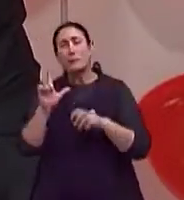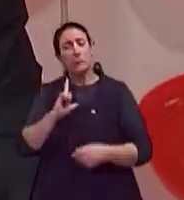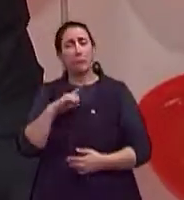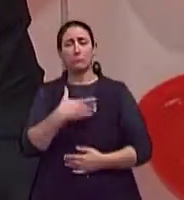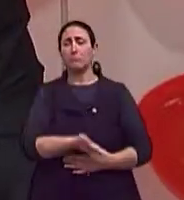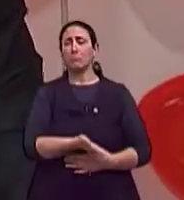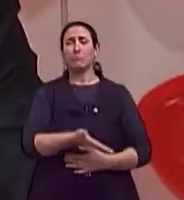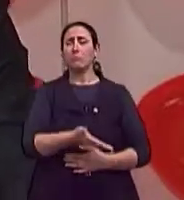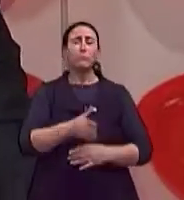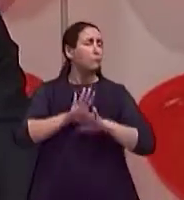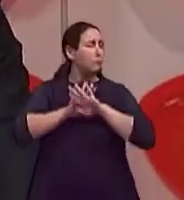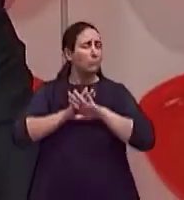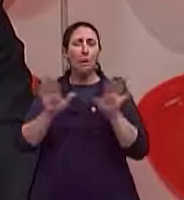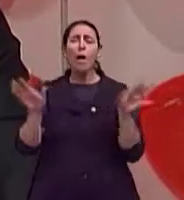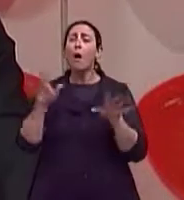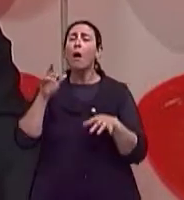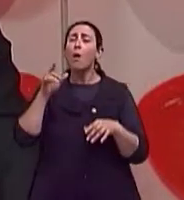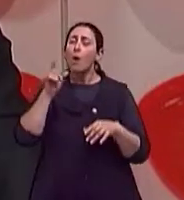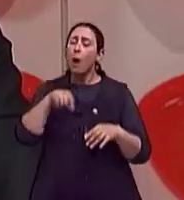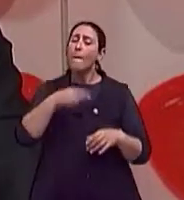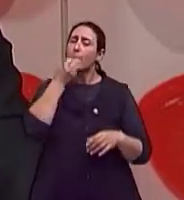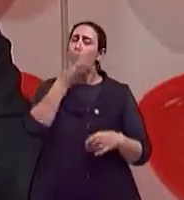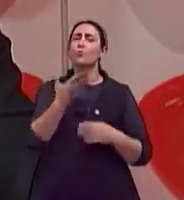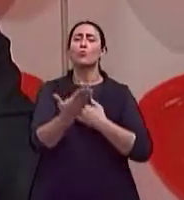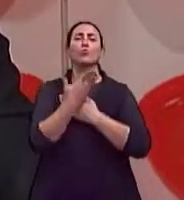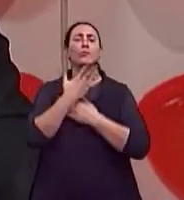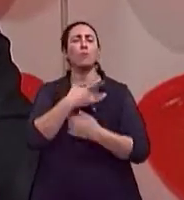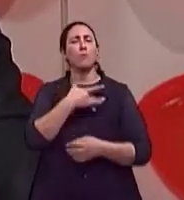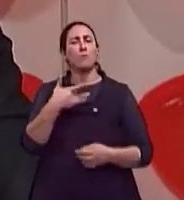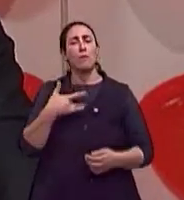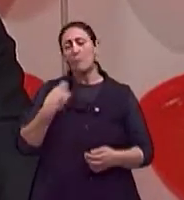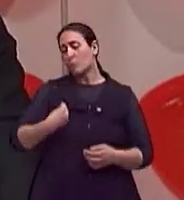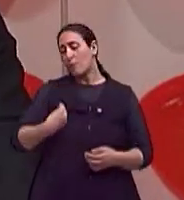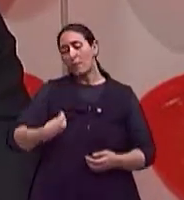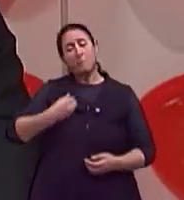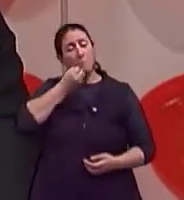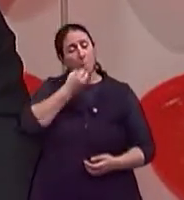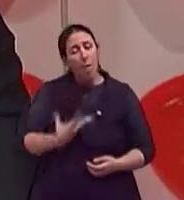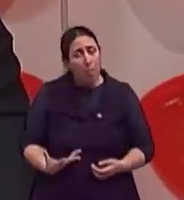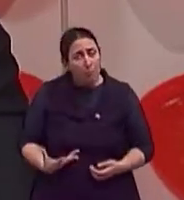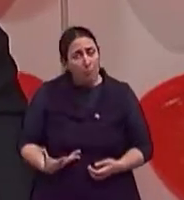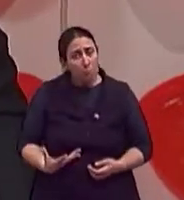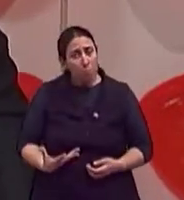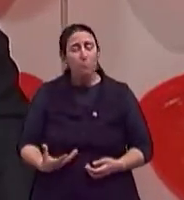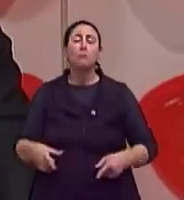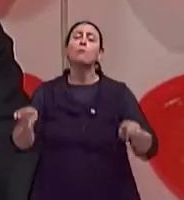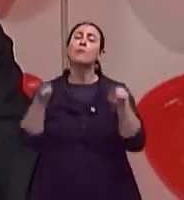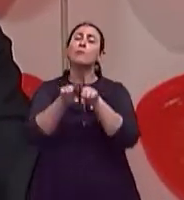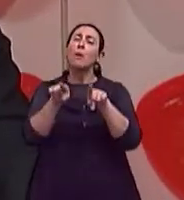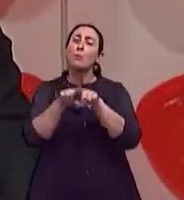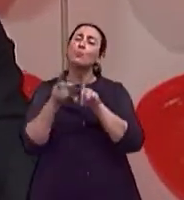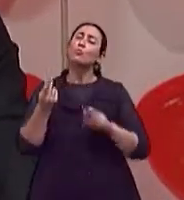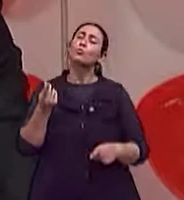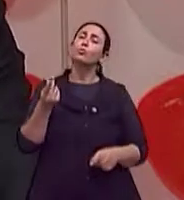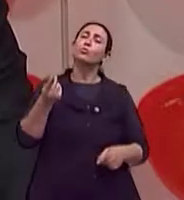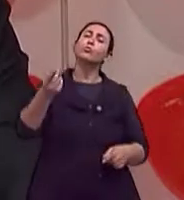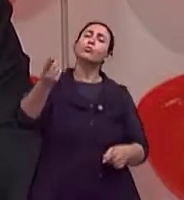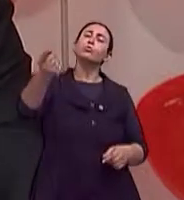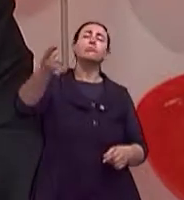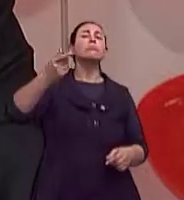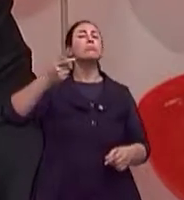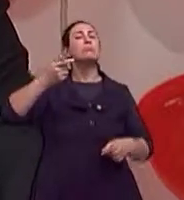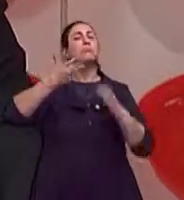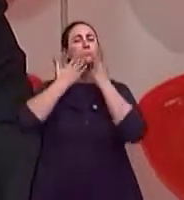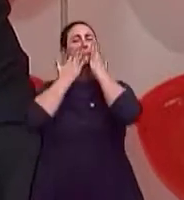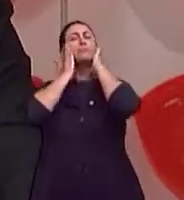isso, tendo bons hábitos de saudáveis, a pessoa vai viver bem, vai durar bastante, e ter